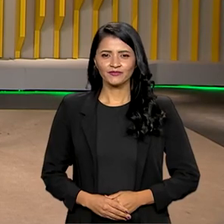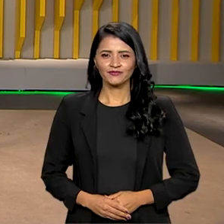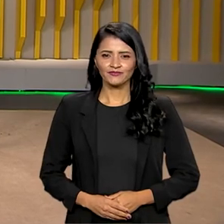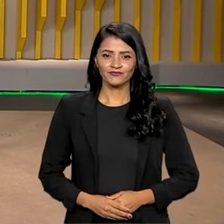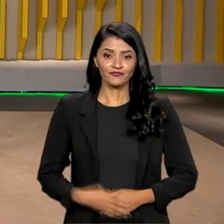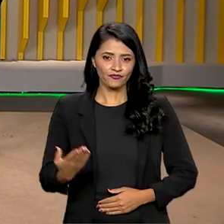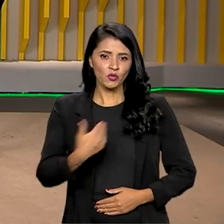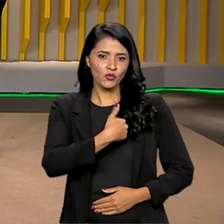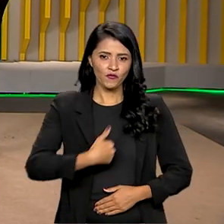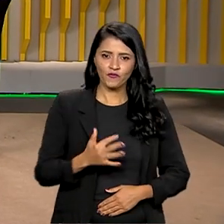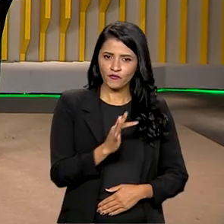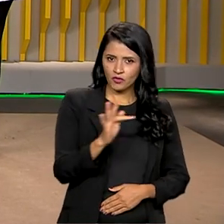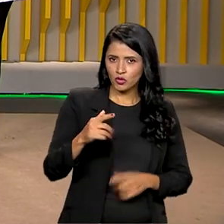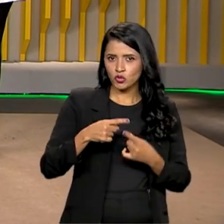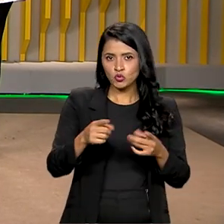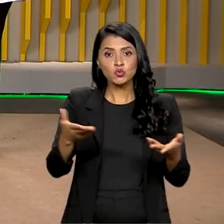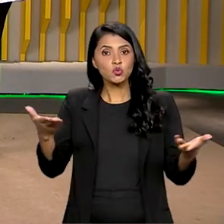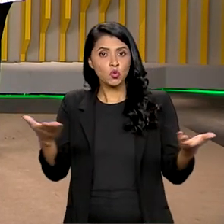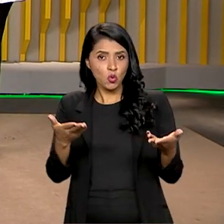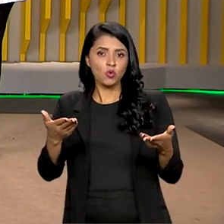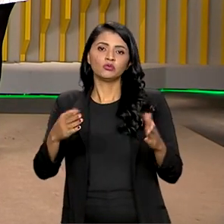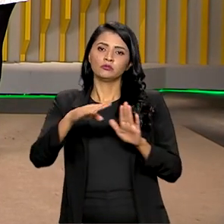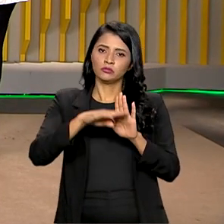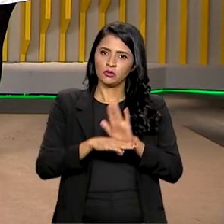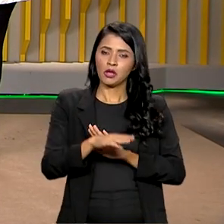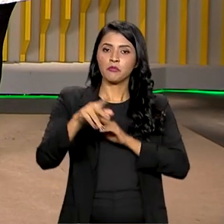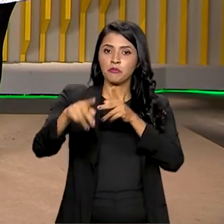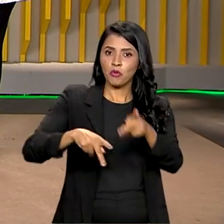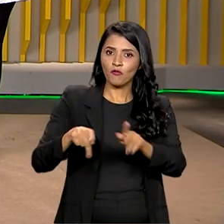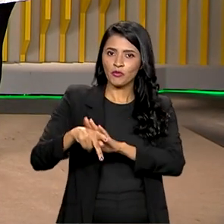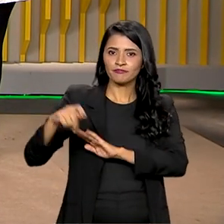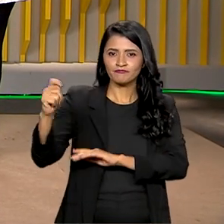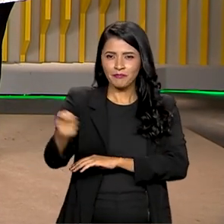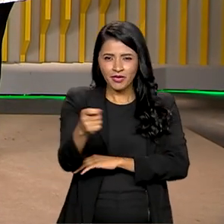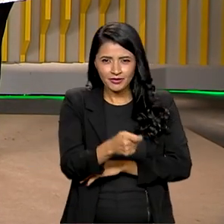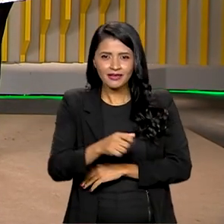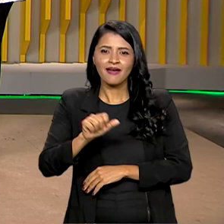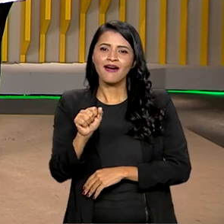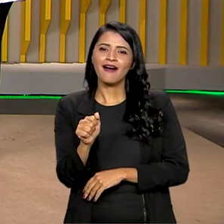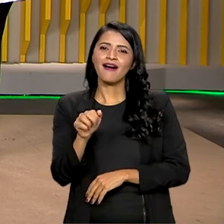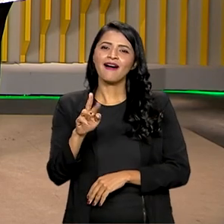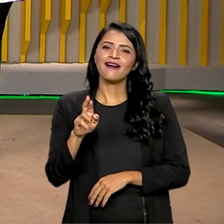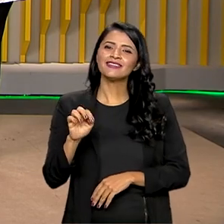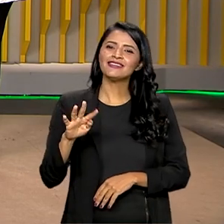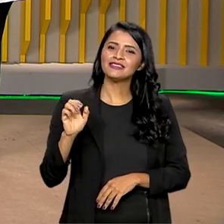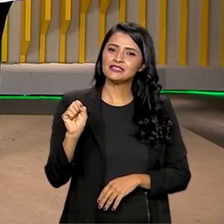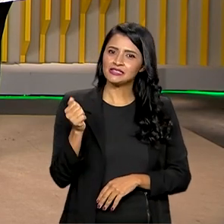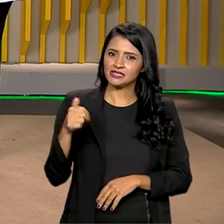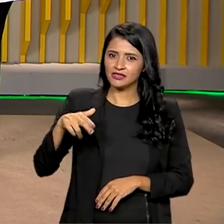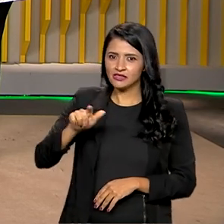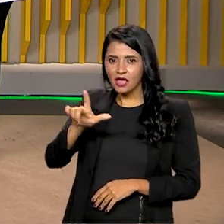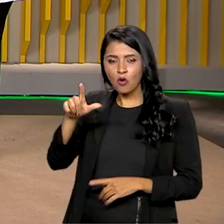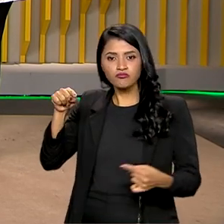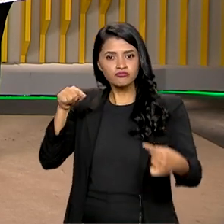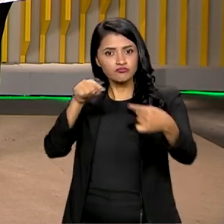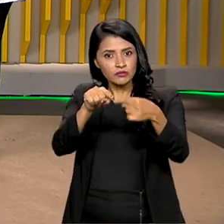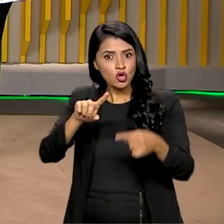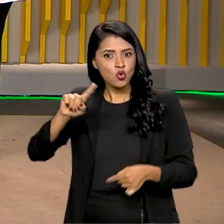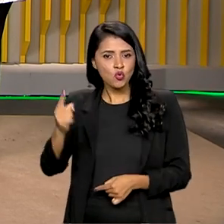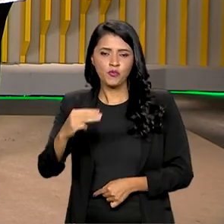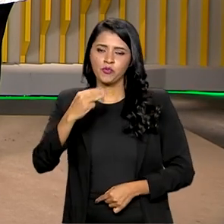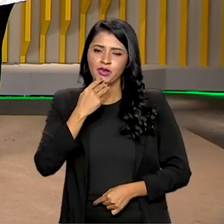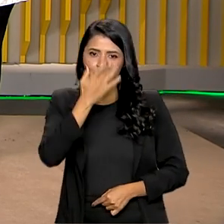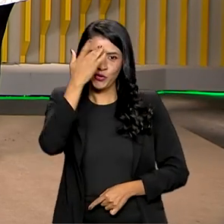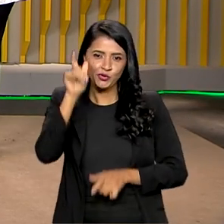O governo federal lançou hoje o programa Povos da Pesca Artesanal, que tem a meta de chegar a um milhão de pescadores